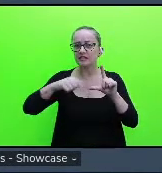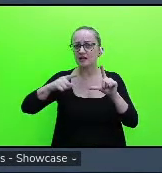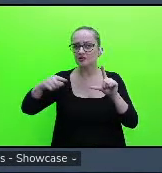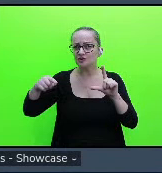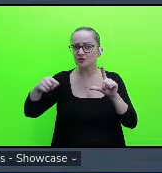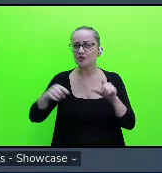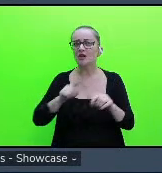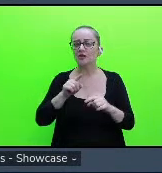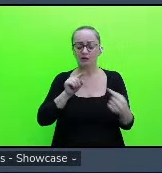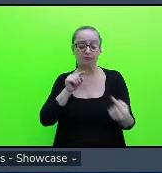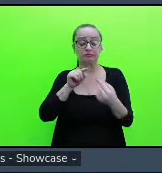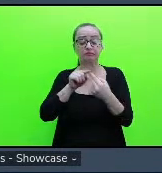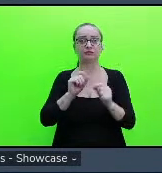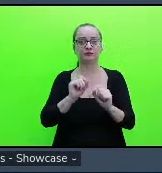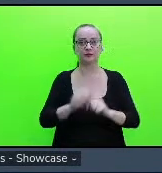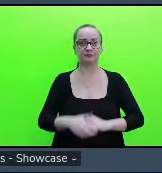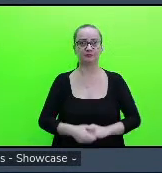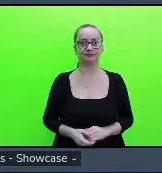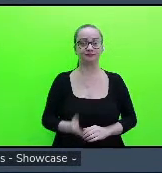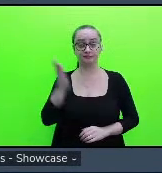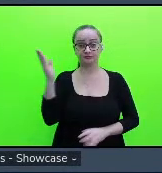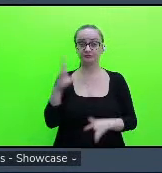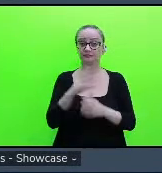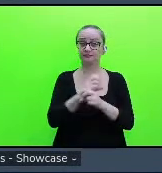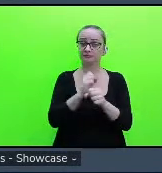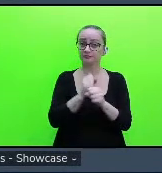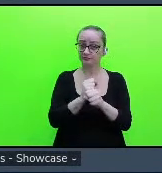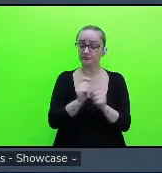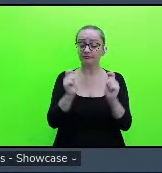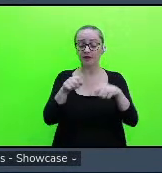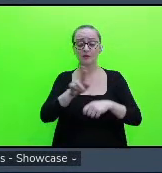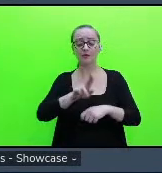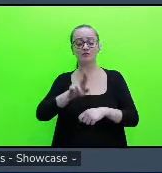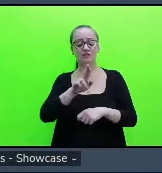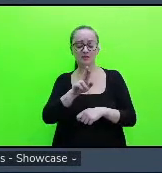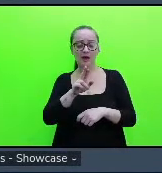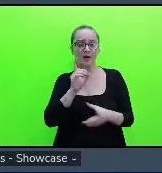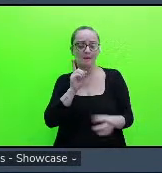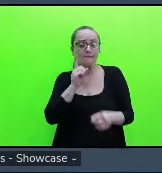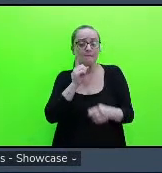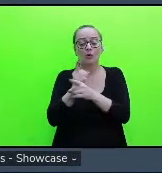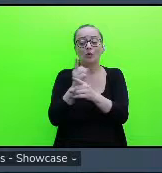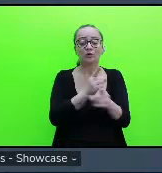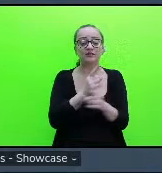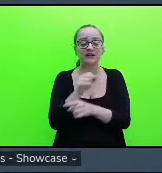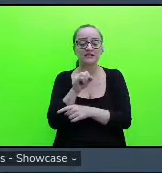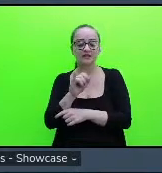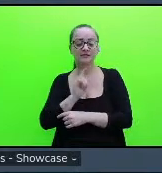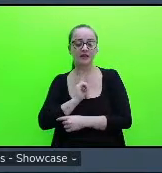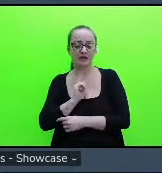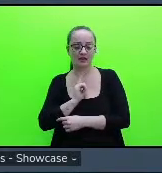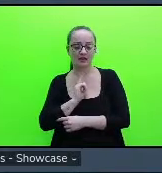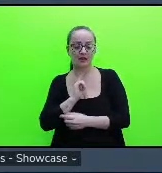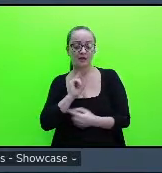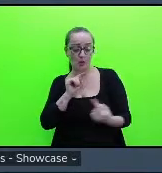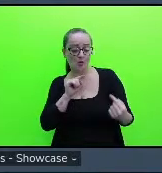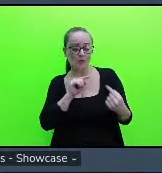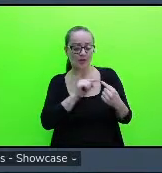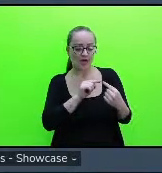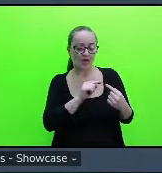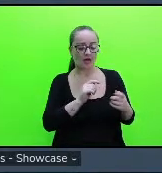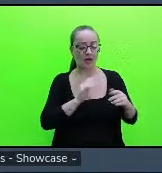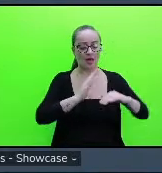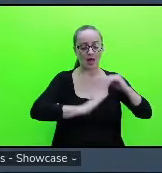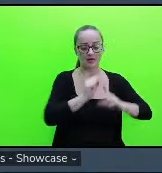correlação esses cálculos eles servem para a gente identificar se há relação entre habilidades